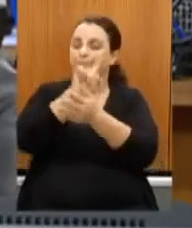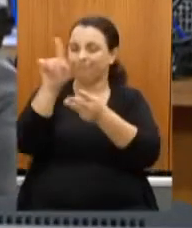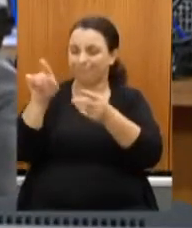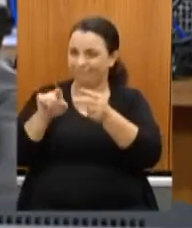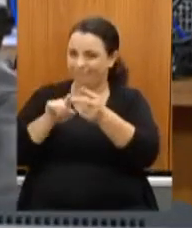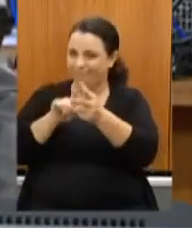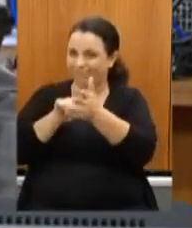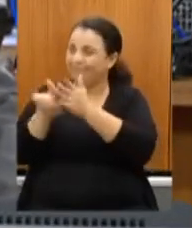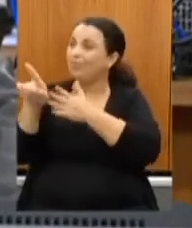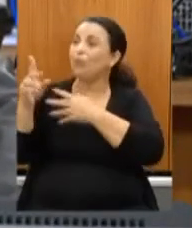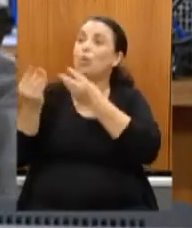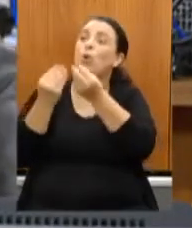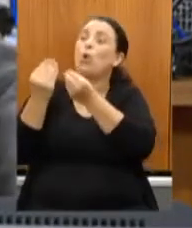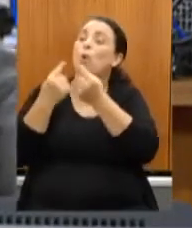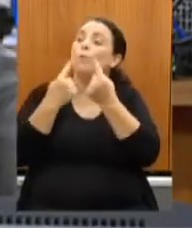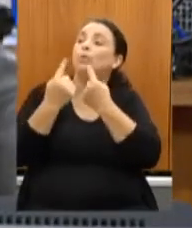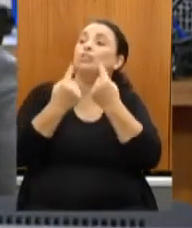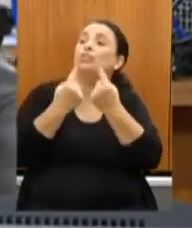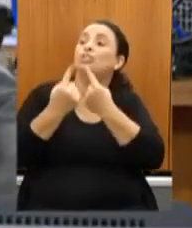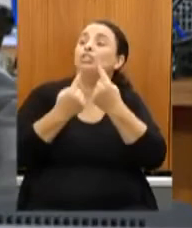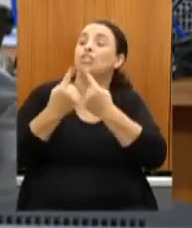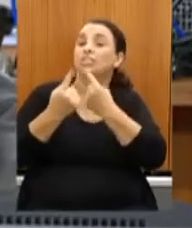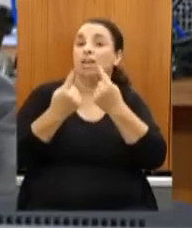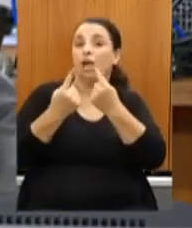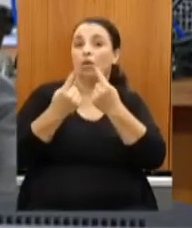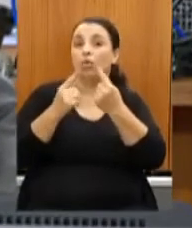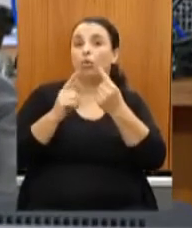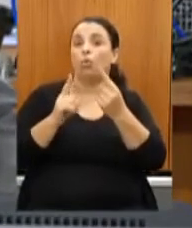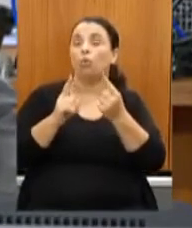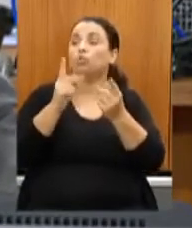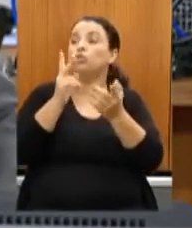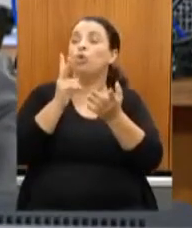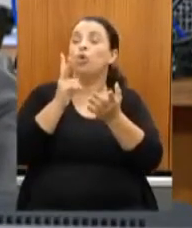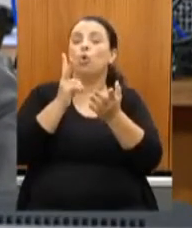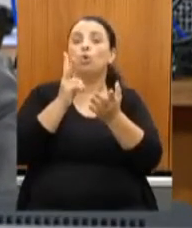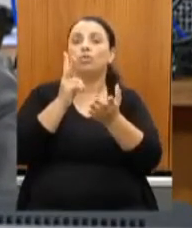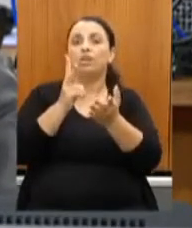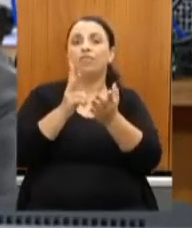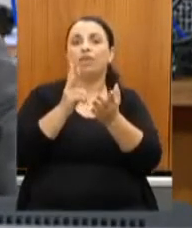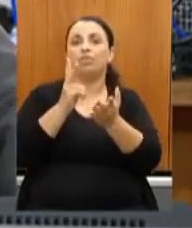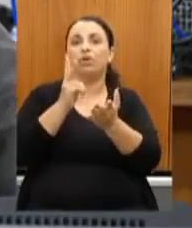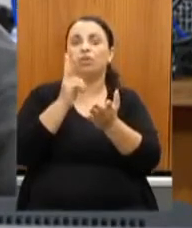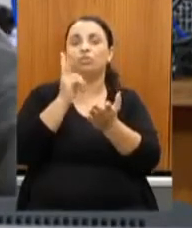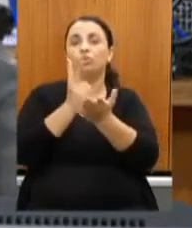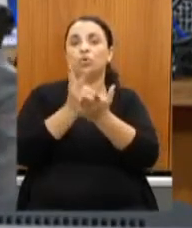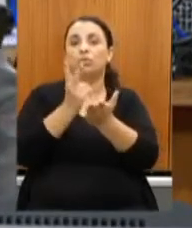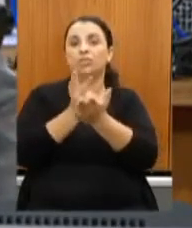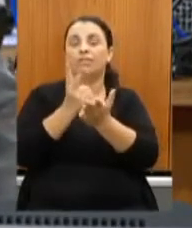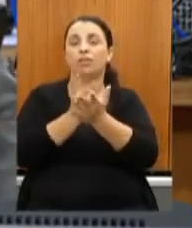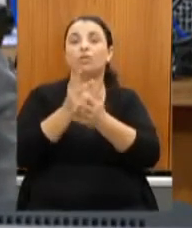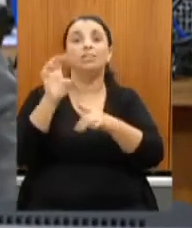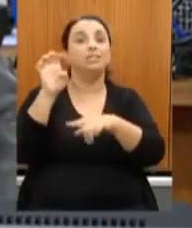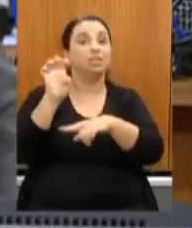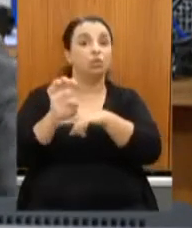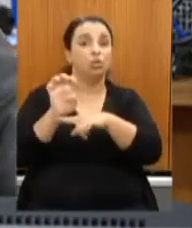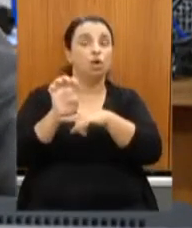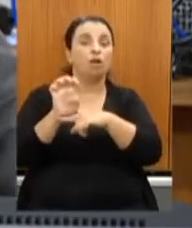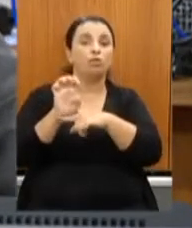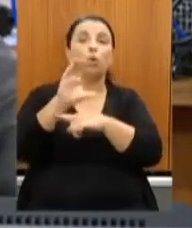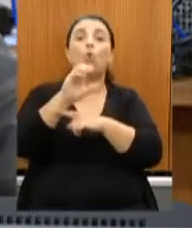de educação em relação aos conservatórios estaduais de música porque chegou até nós a